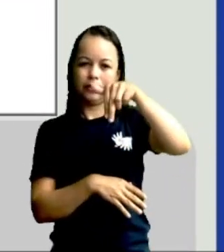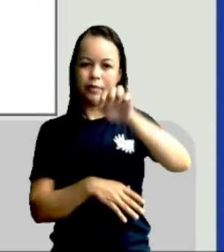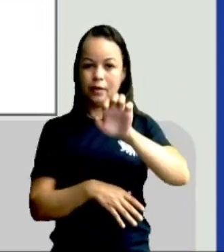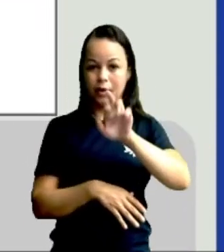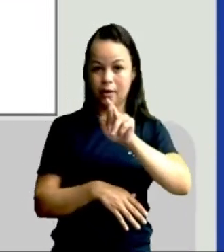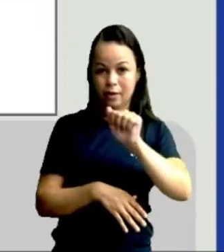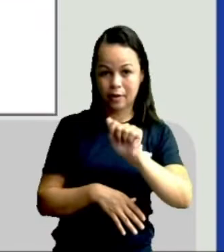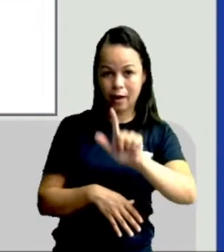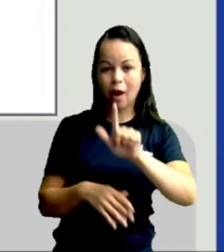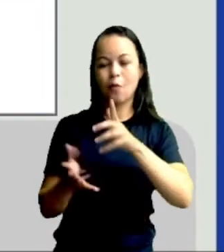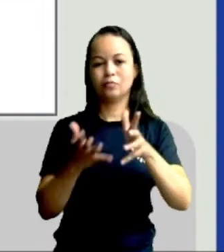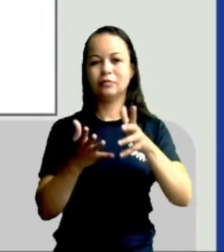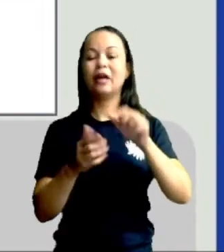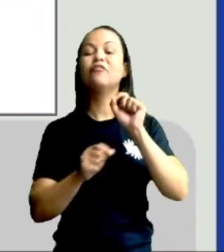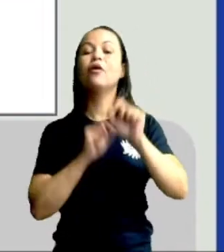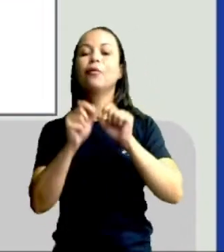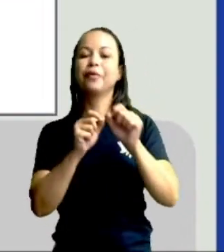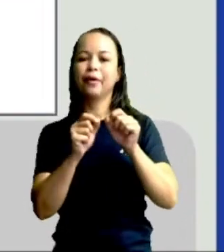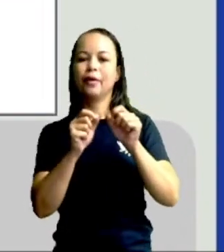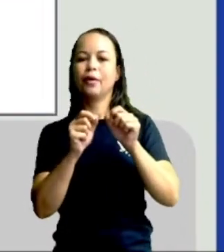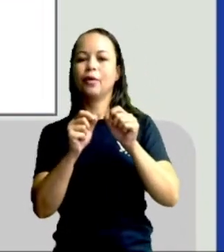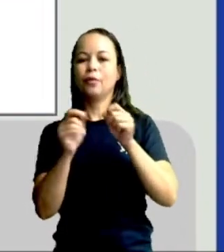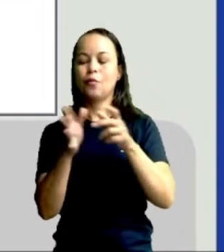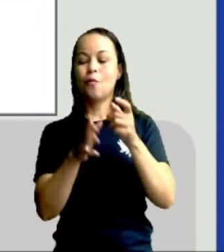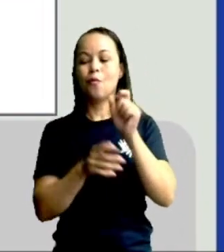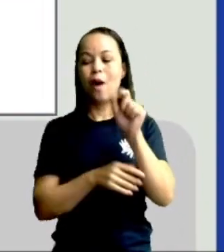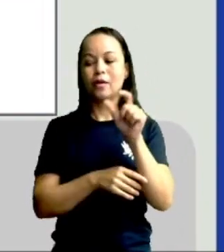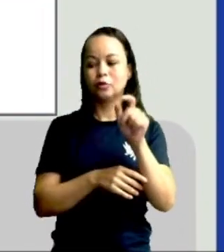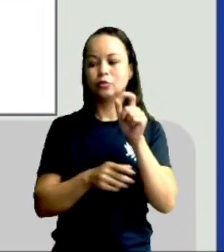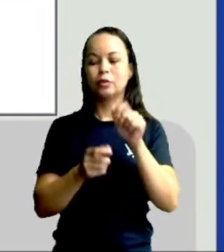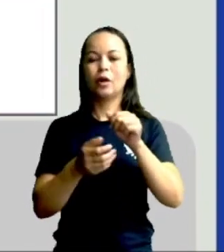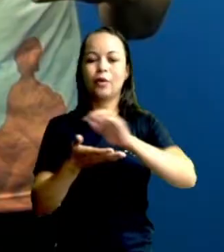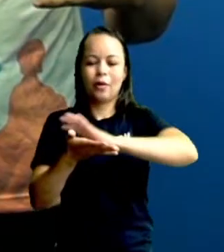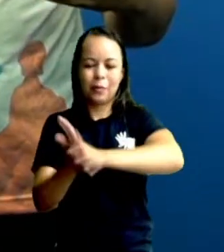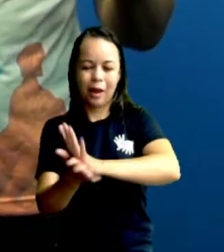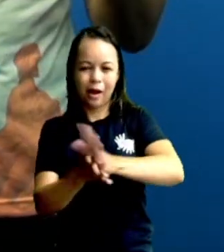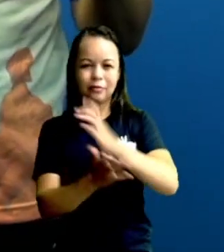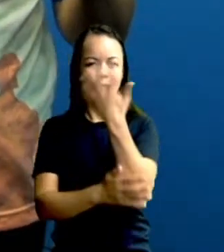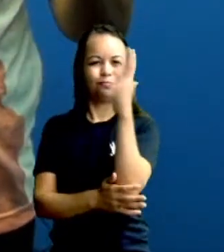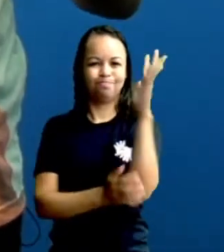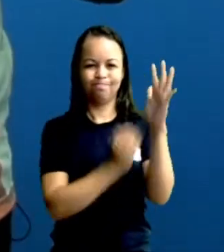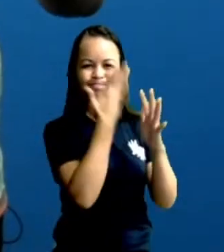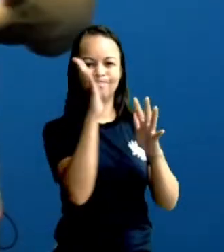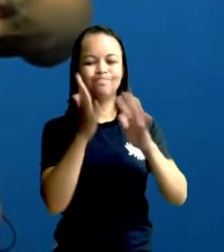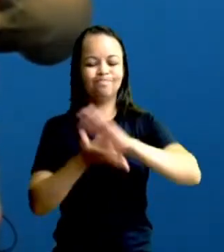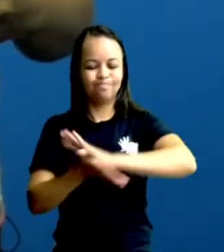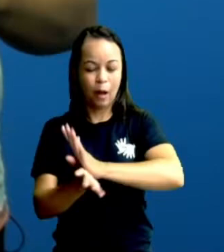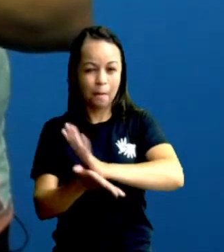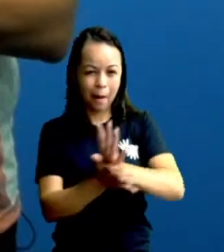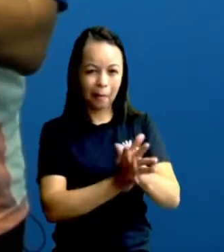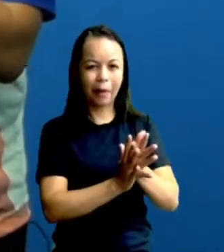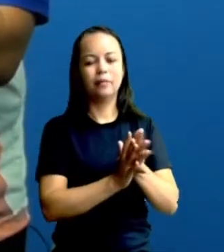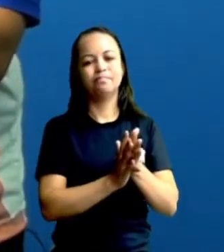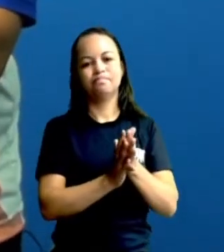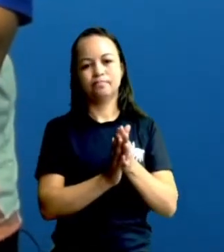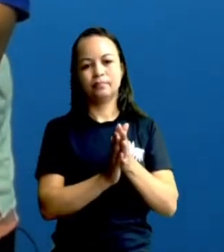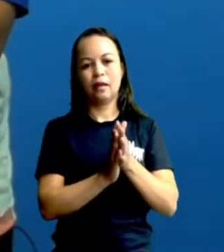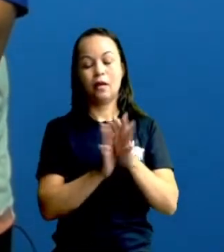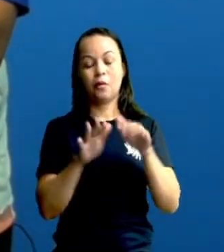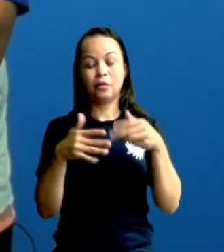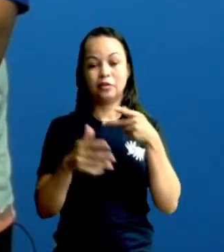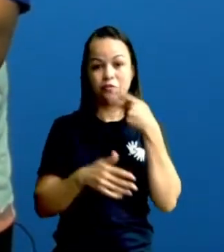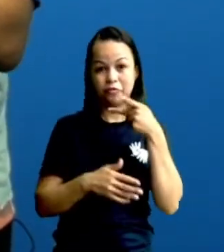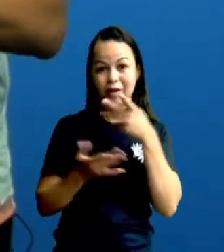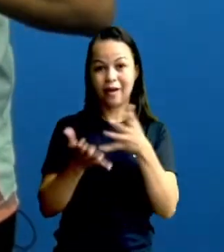com o desmatamento. Então, e é interessante, volta aqui de novo comigo, por favor, produção. Quando a gente fala de desmatamento, lembre-se que vai ter um